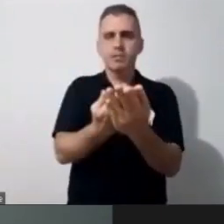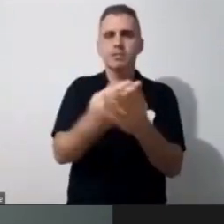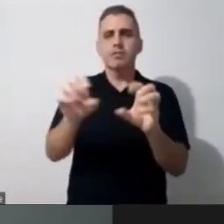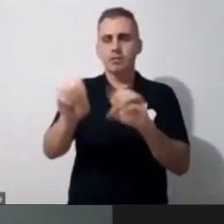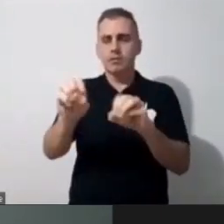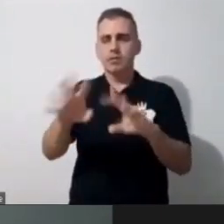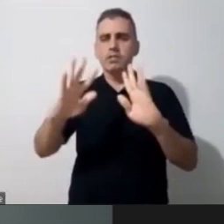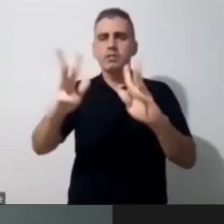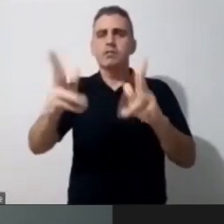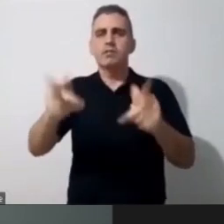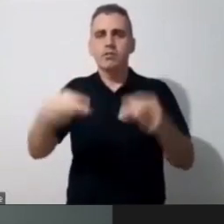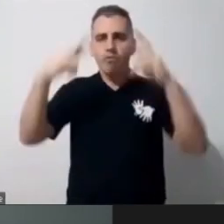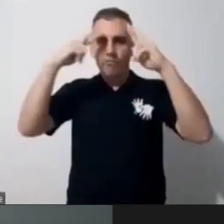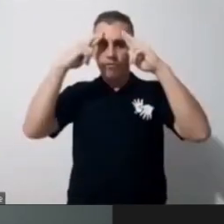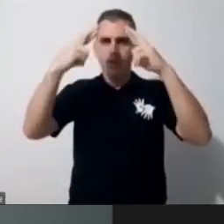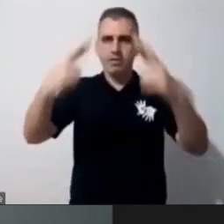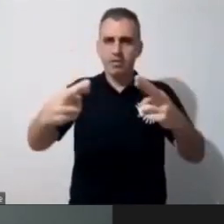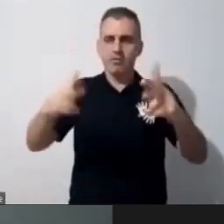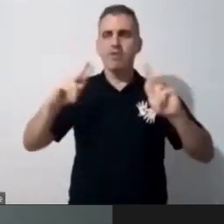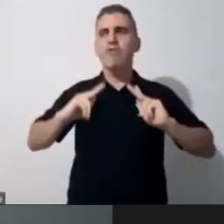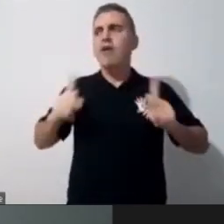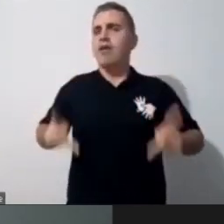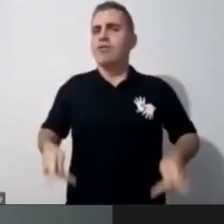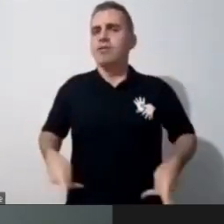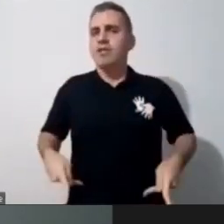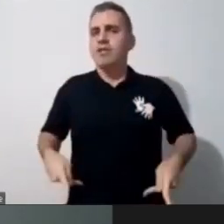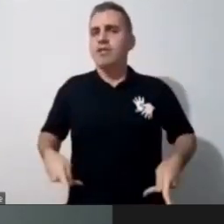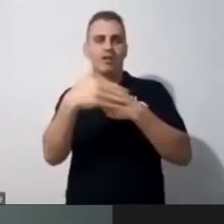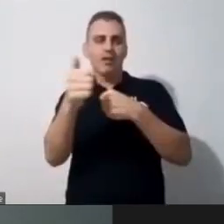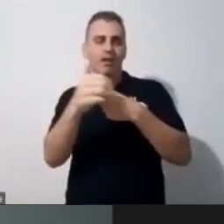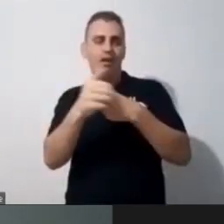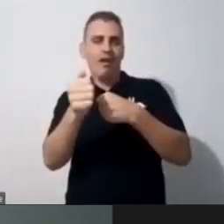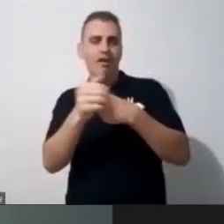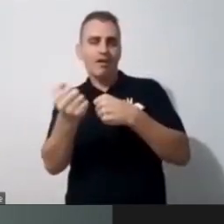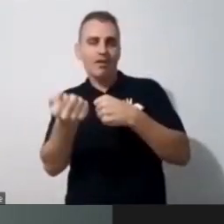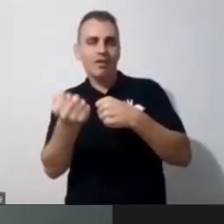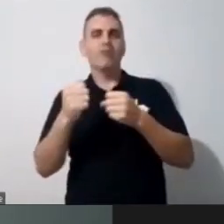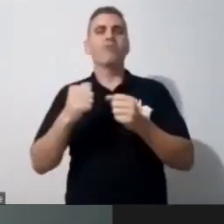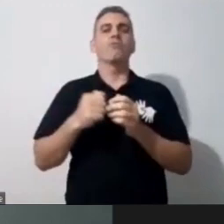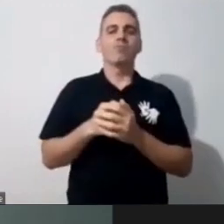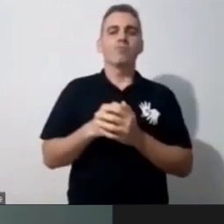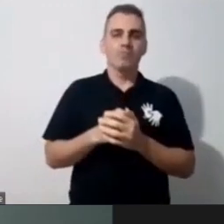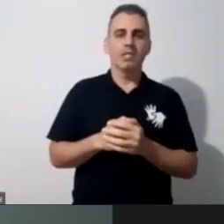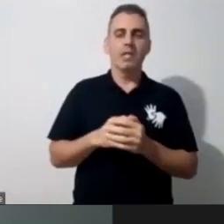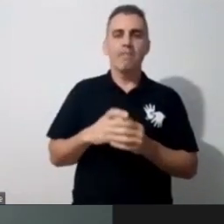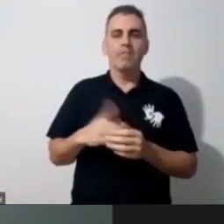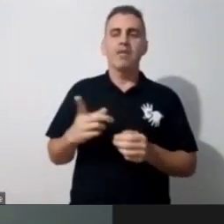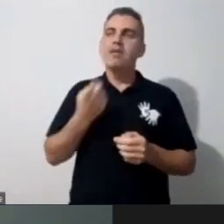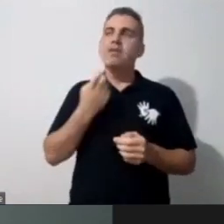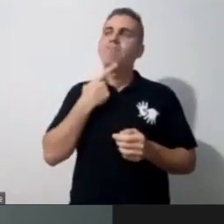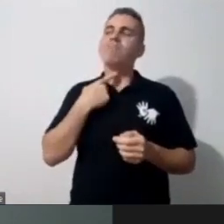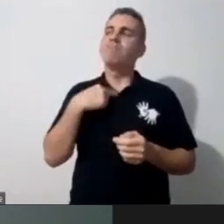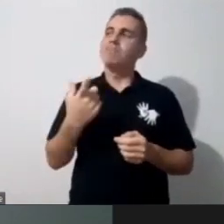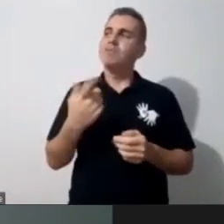com respeito, humanidade, com afeto, né, e eu gostaria muito, assim, de